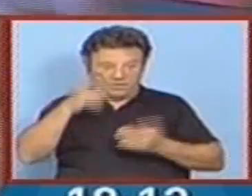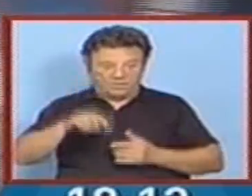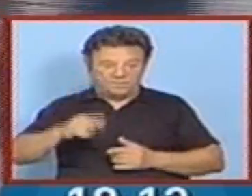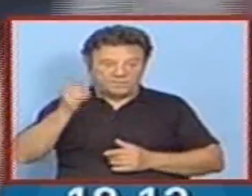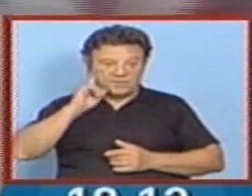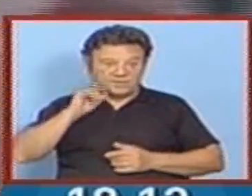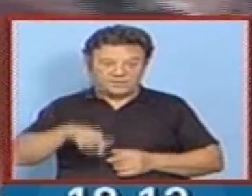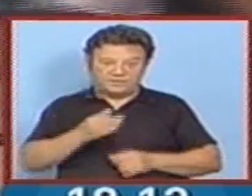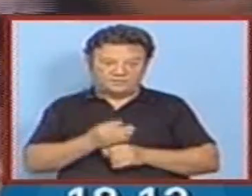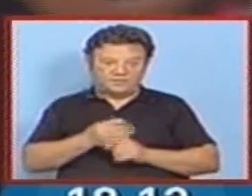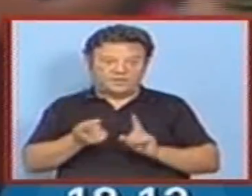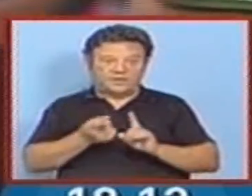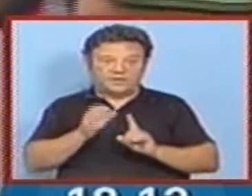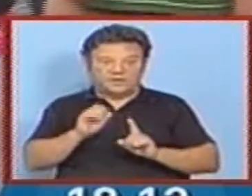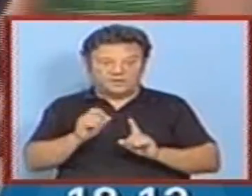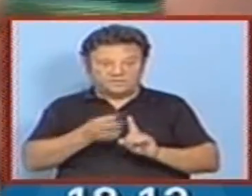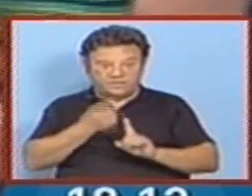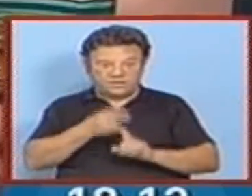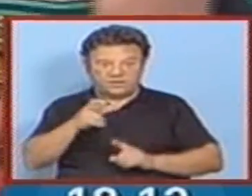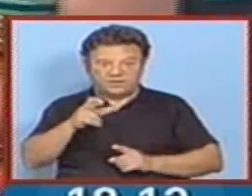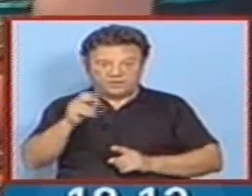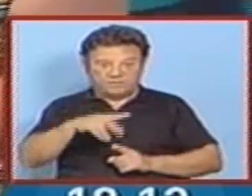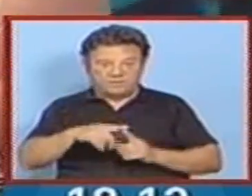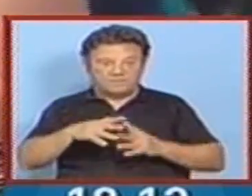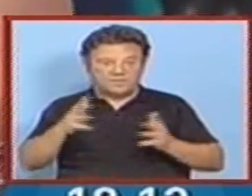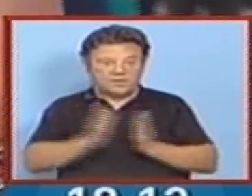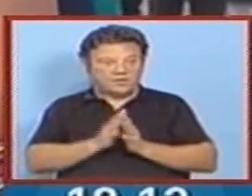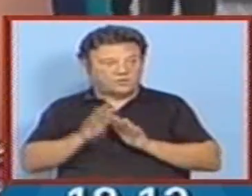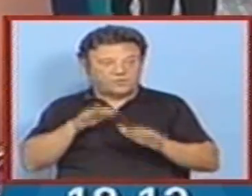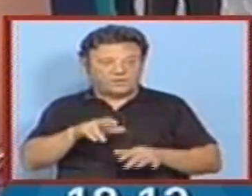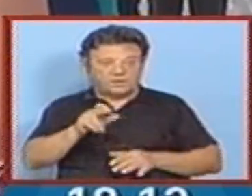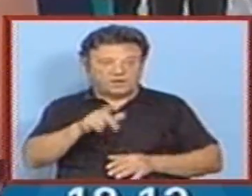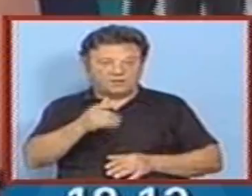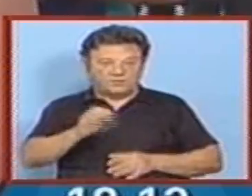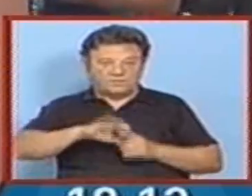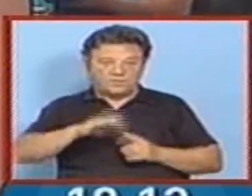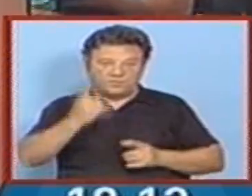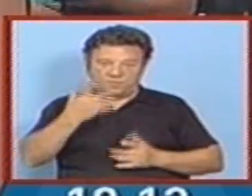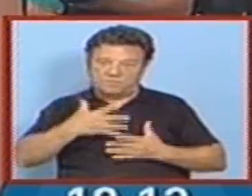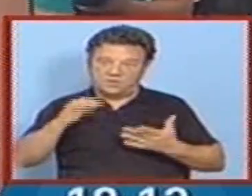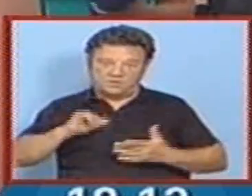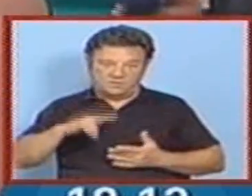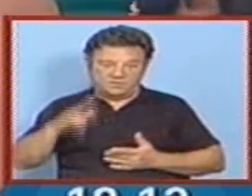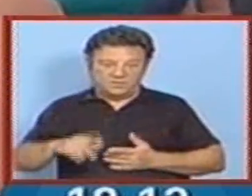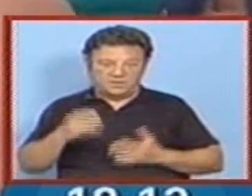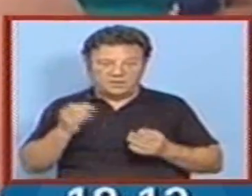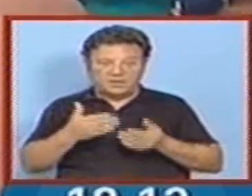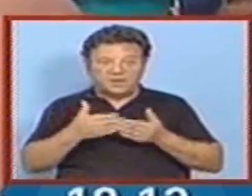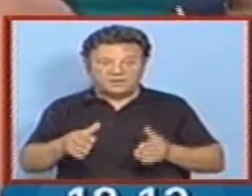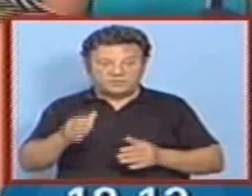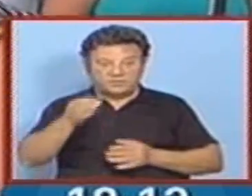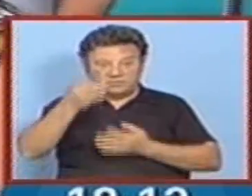de Portugal. A abertura solene ocorre hoje com o desfile de mais de 400